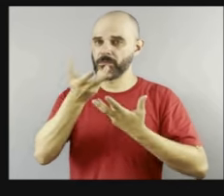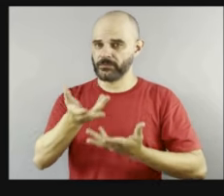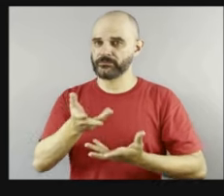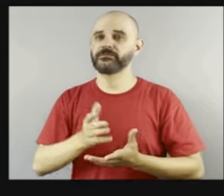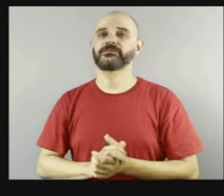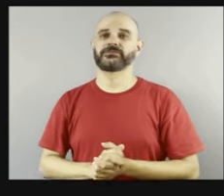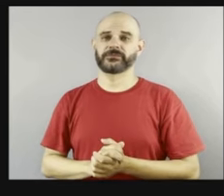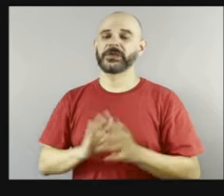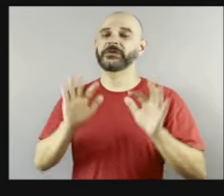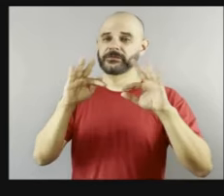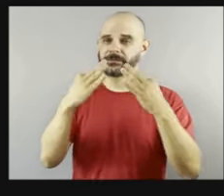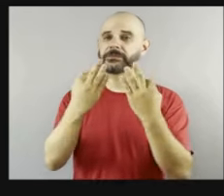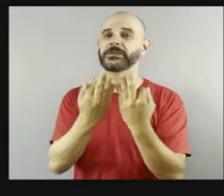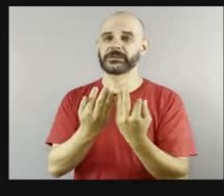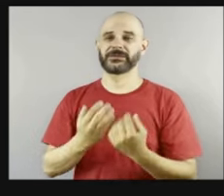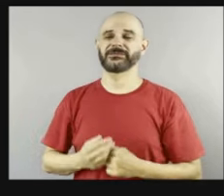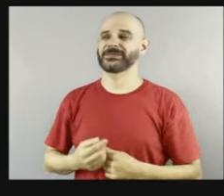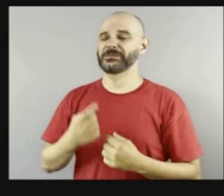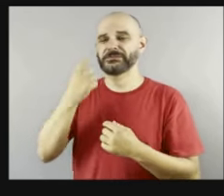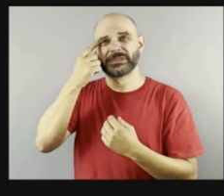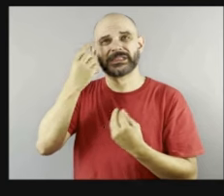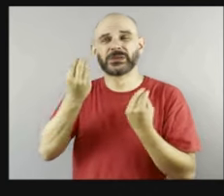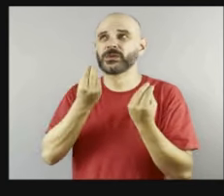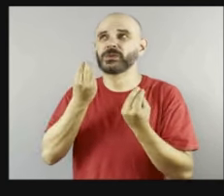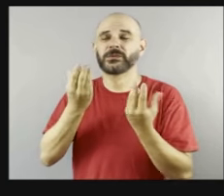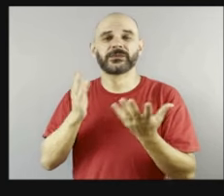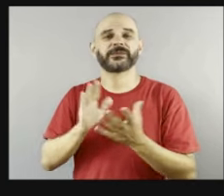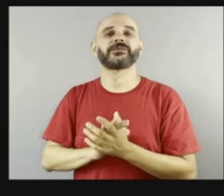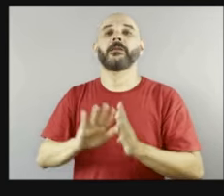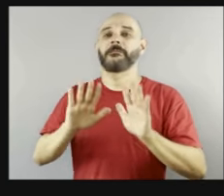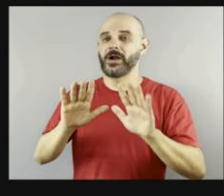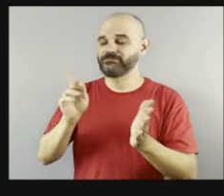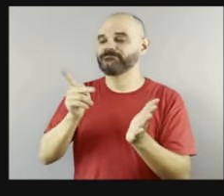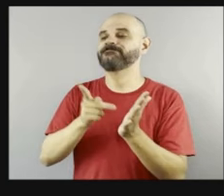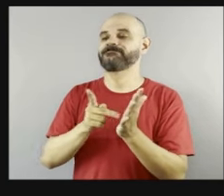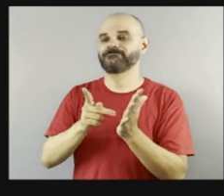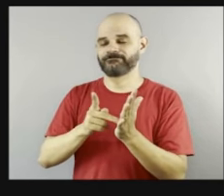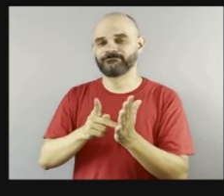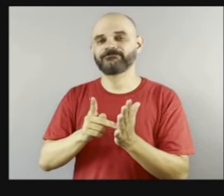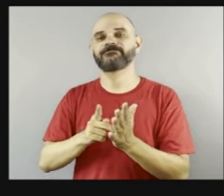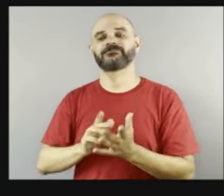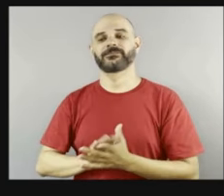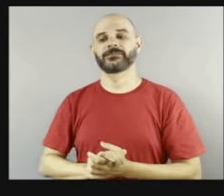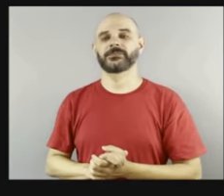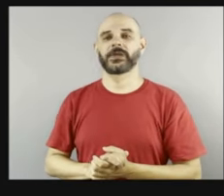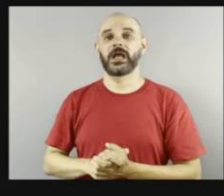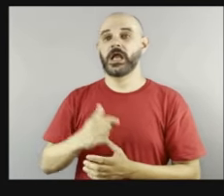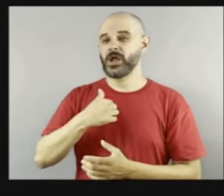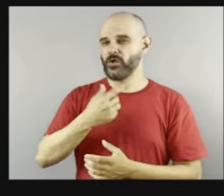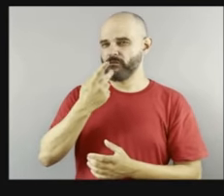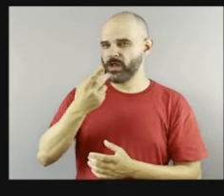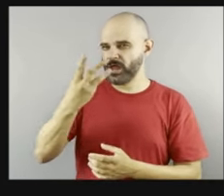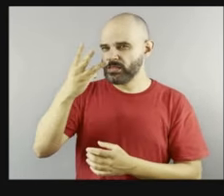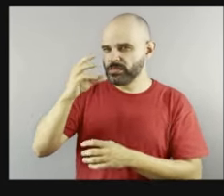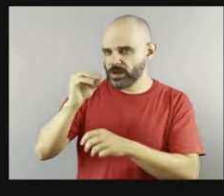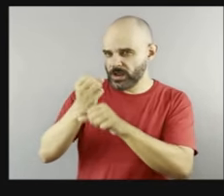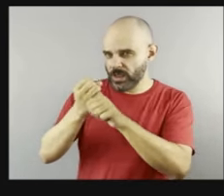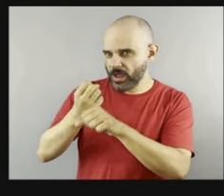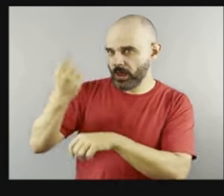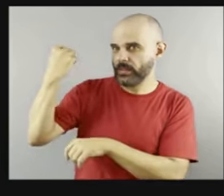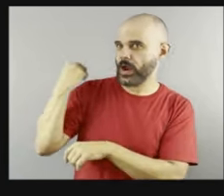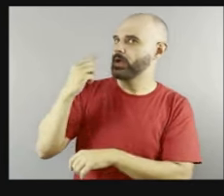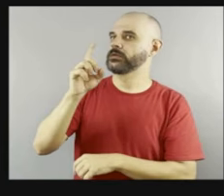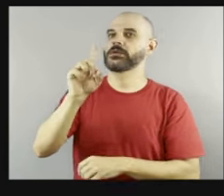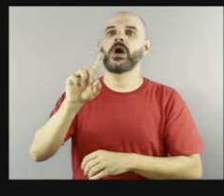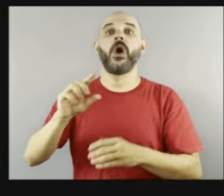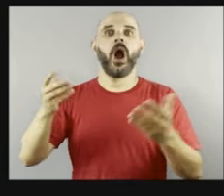só que é possível. E assim, eu não estou nem falando de 30 anos atrás, estou falando dos dias atuais. A falta